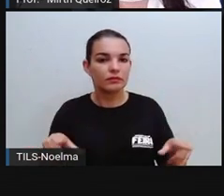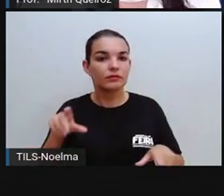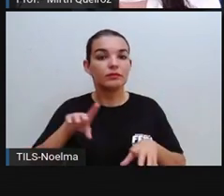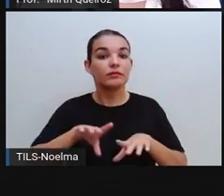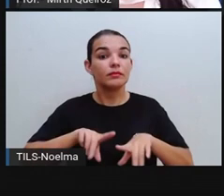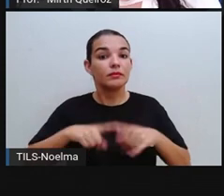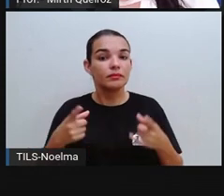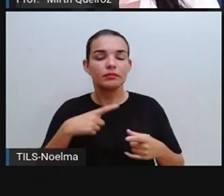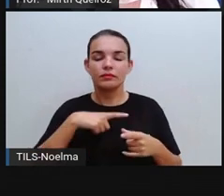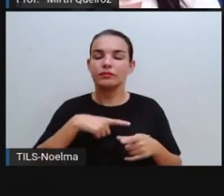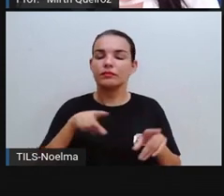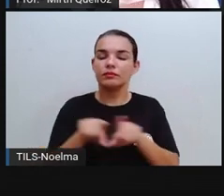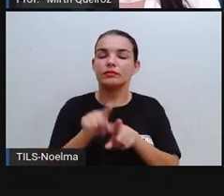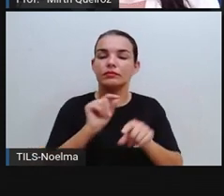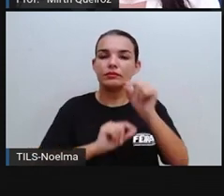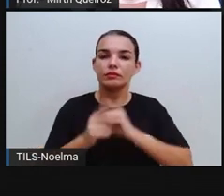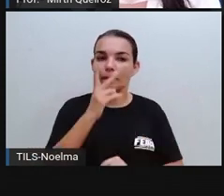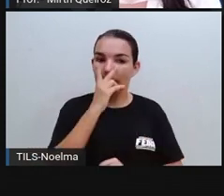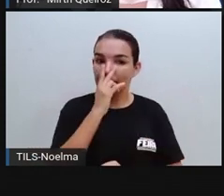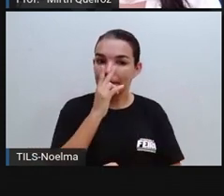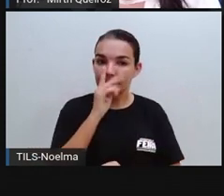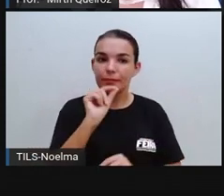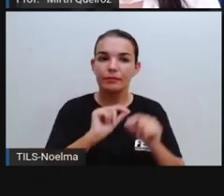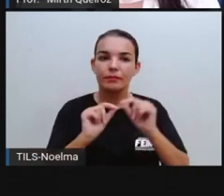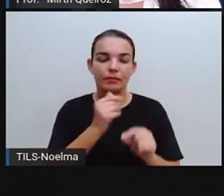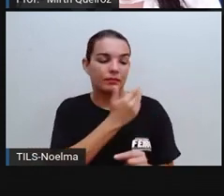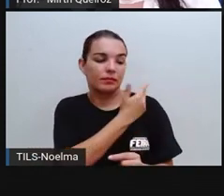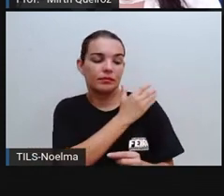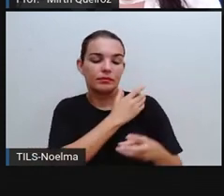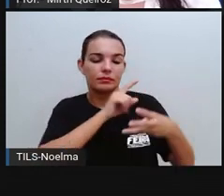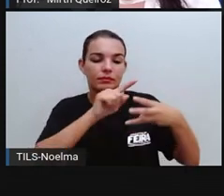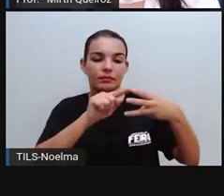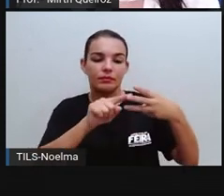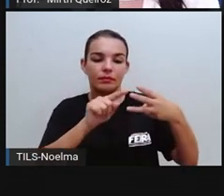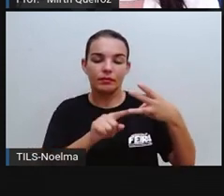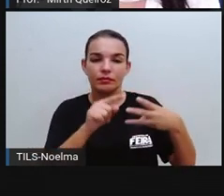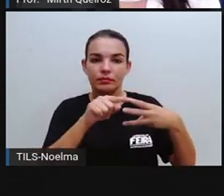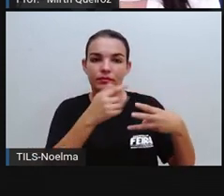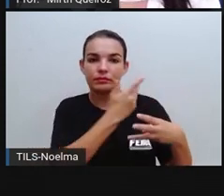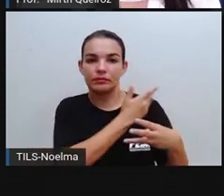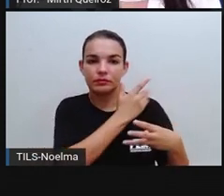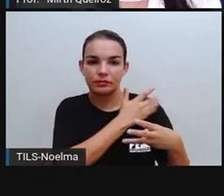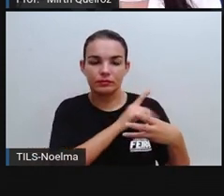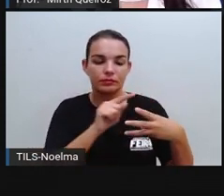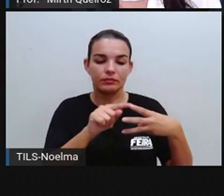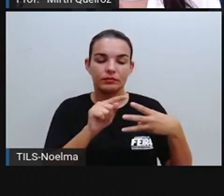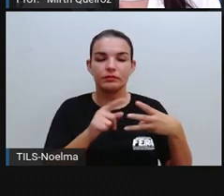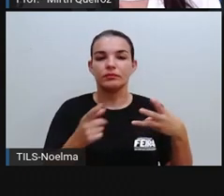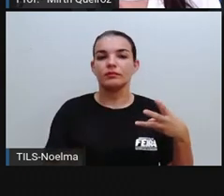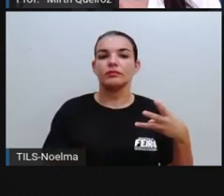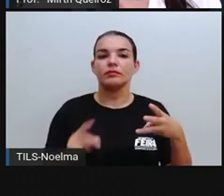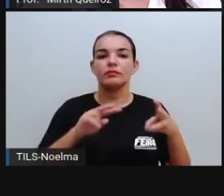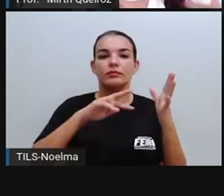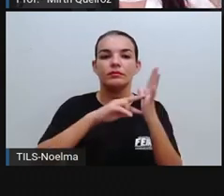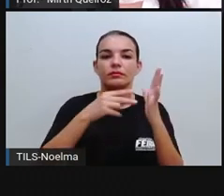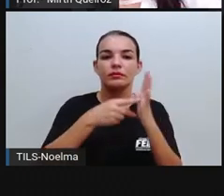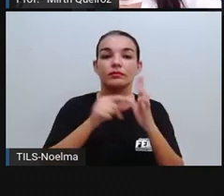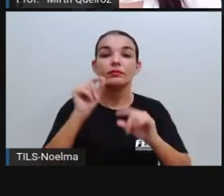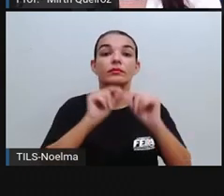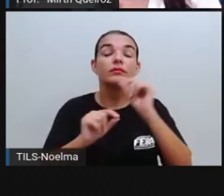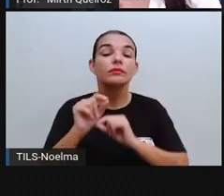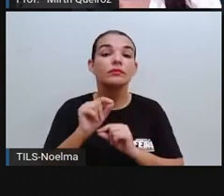muito parecidos, né? São os termos preconceito, discriminação e racismo. O preconceito significa o